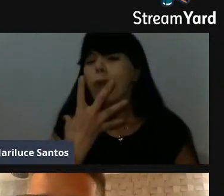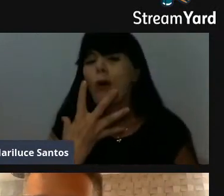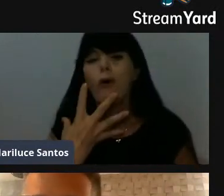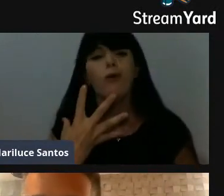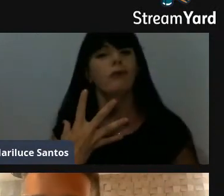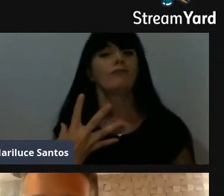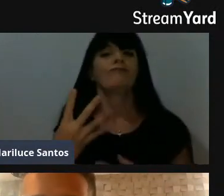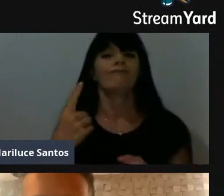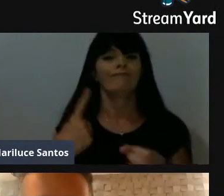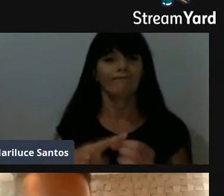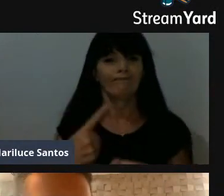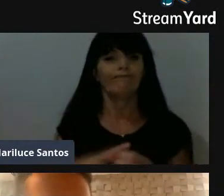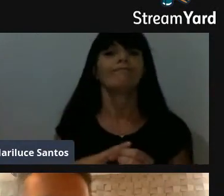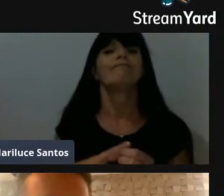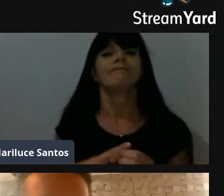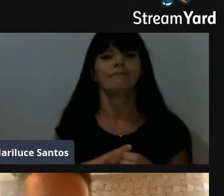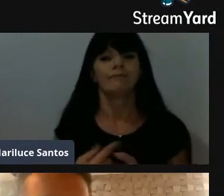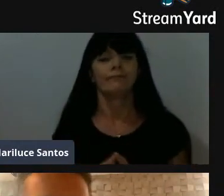ainda ser feito aqui.